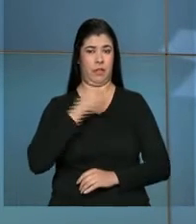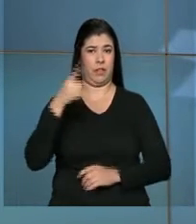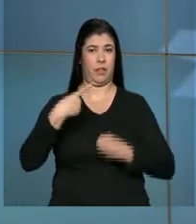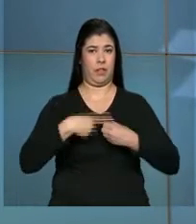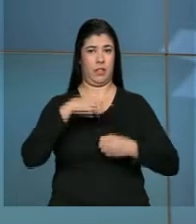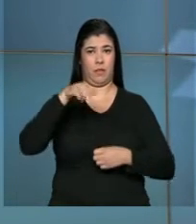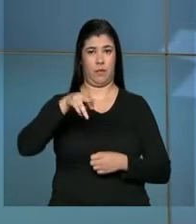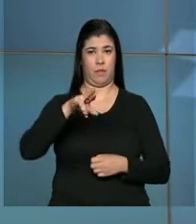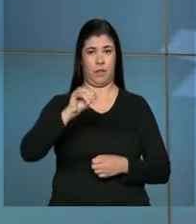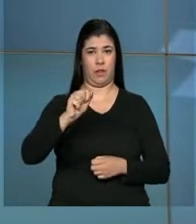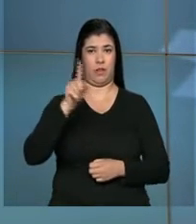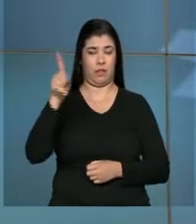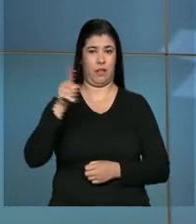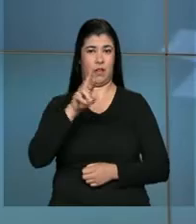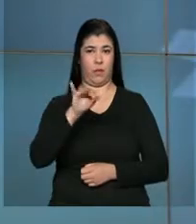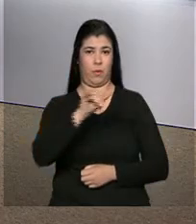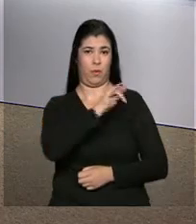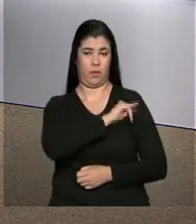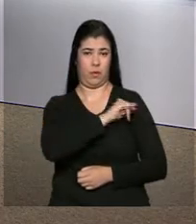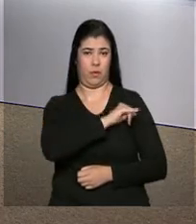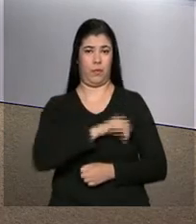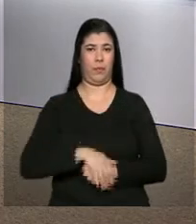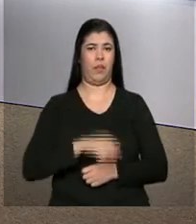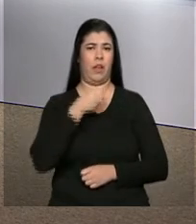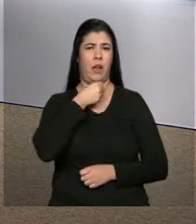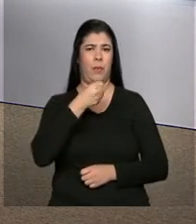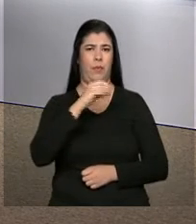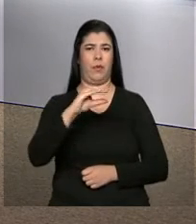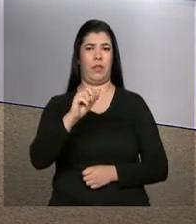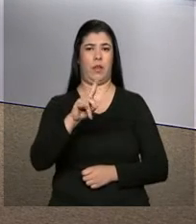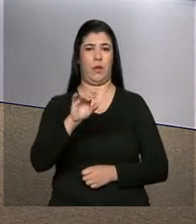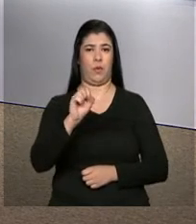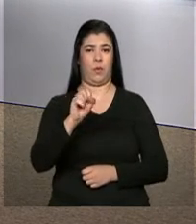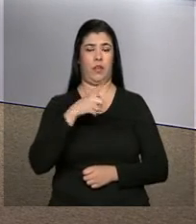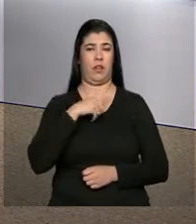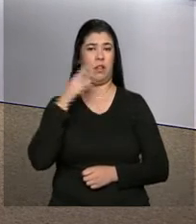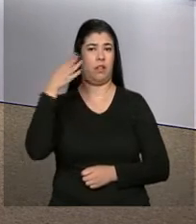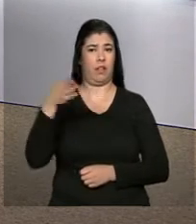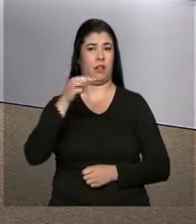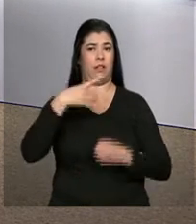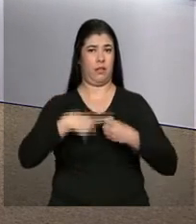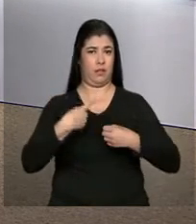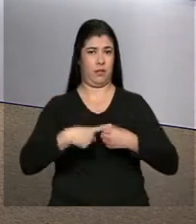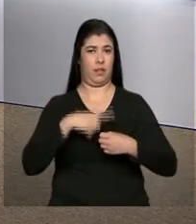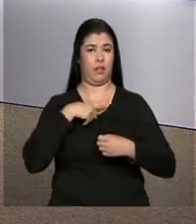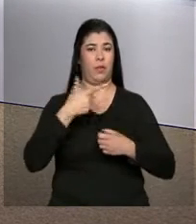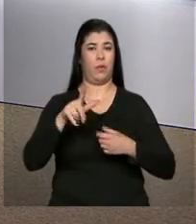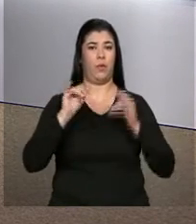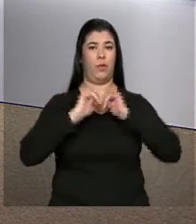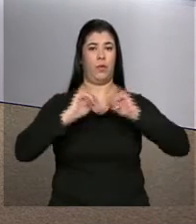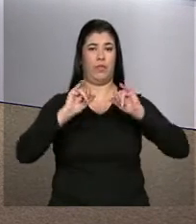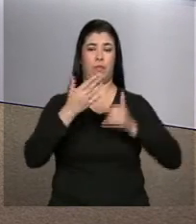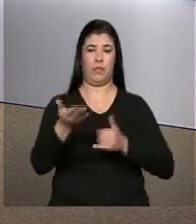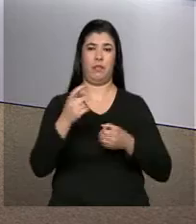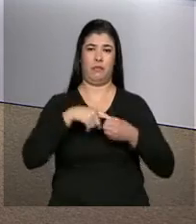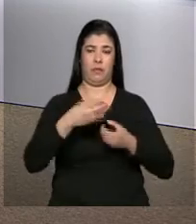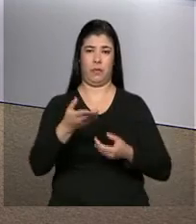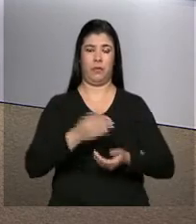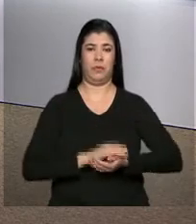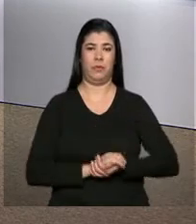em Maricá, no estado do Rio de Janeiro. A repórter Carolina Rocha está em Maricá e tem outras informações. Carolina.